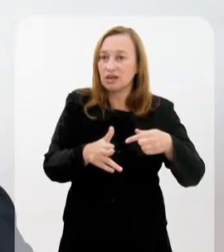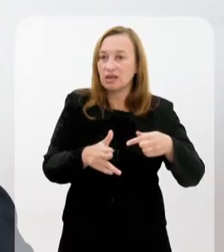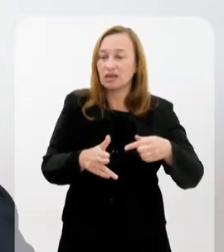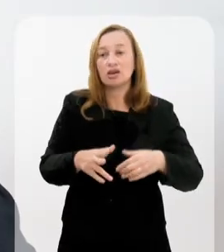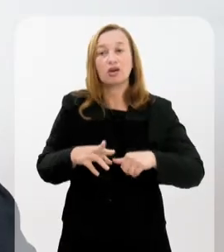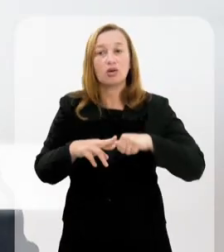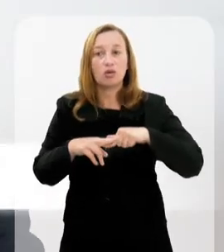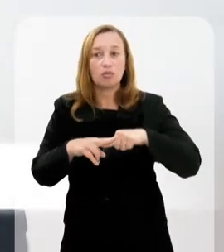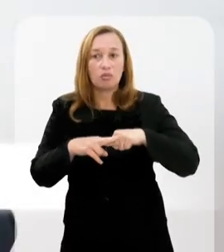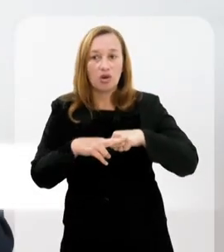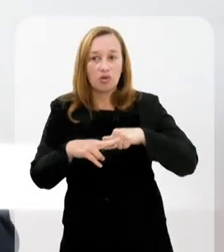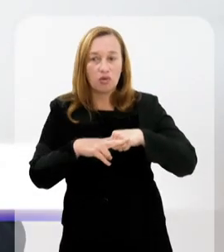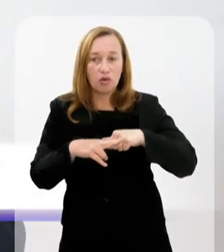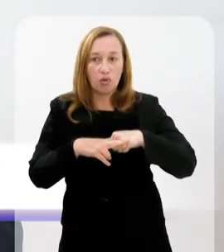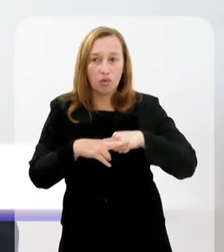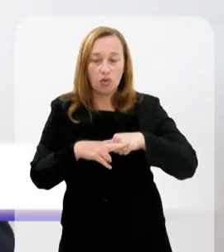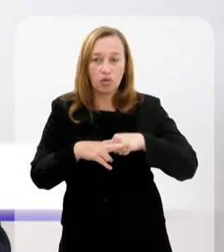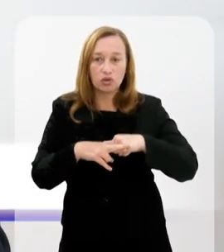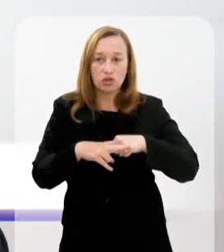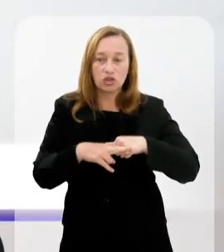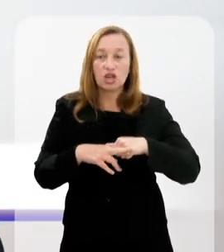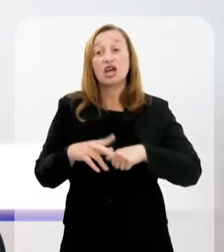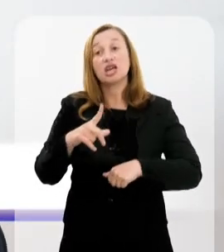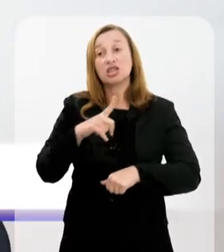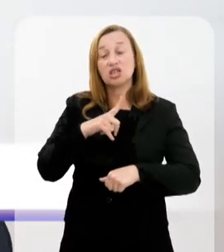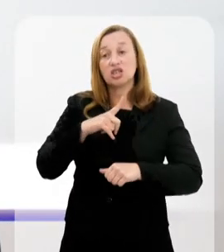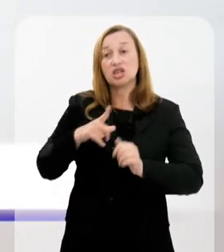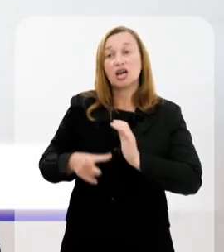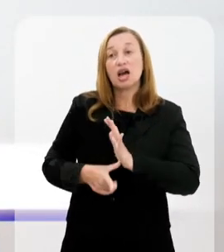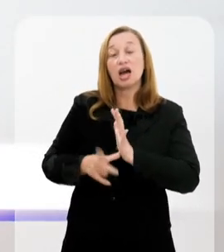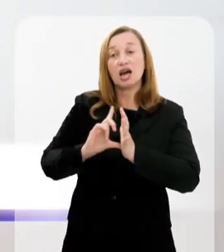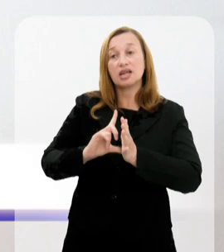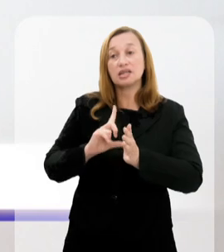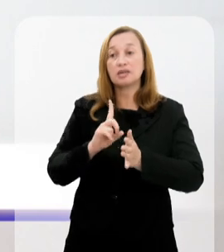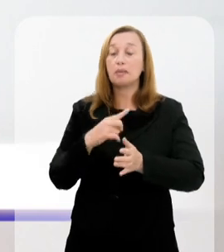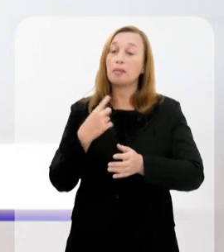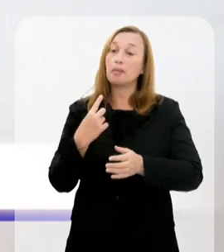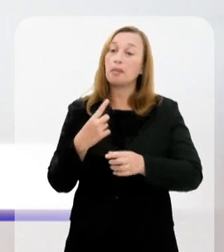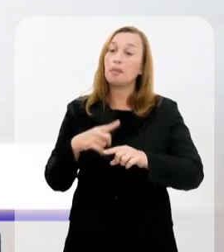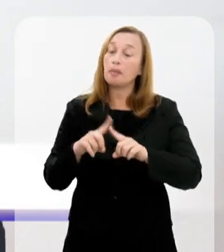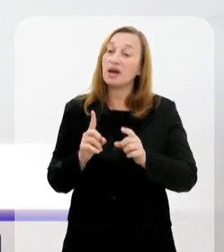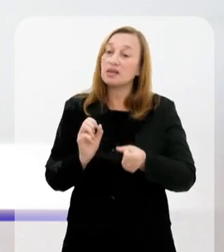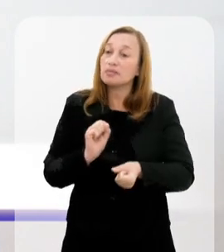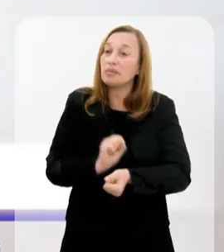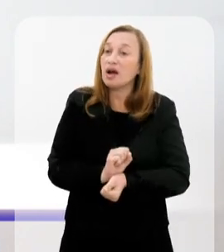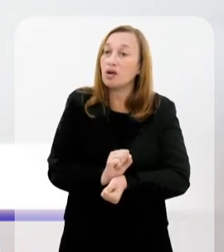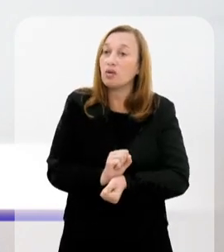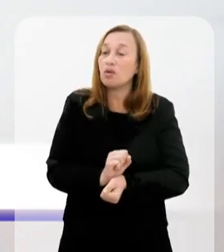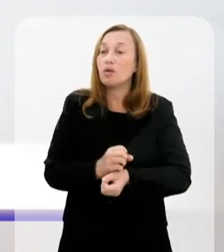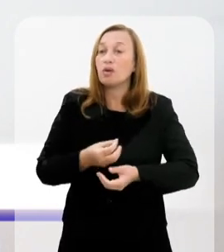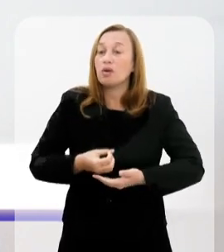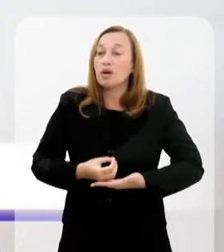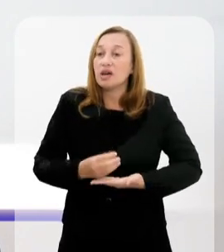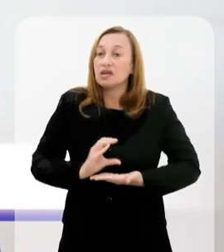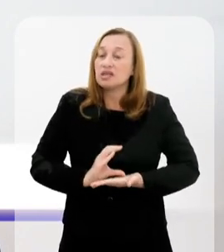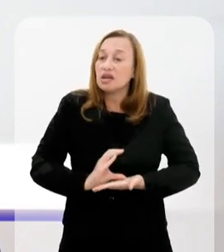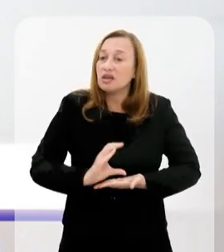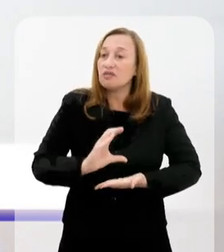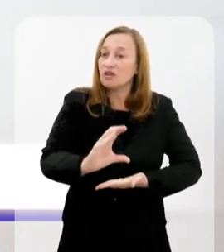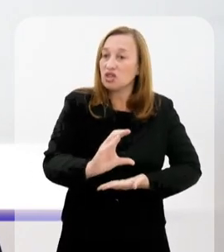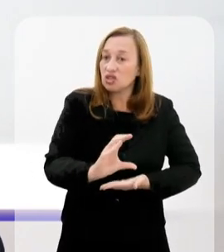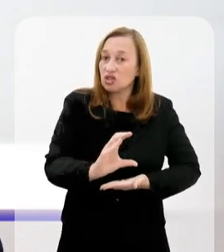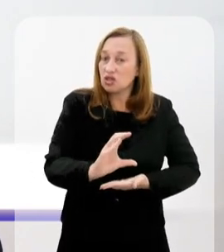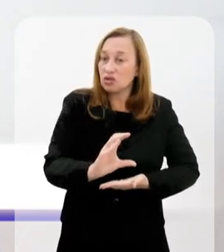do Campos Belfor Rocha, porque a gente tinha um campus, mas ele ficava numa sede provisória, né? E aí ele anunciou o investimento para a